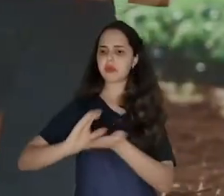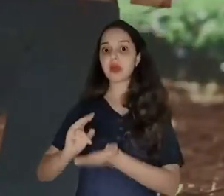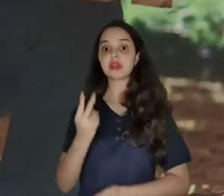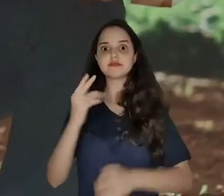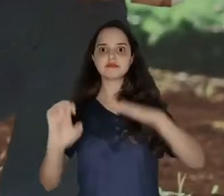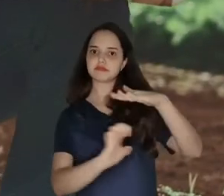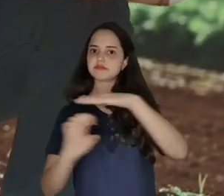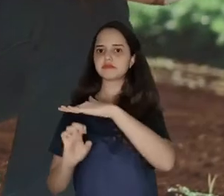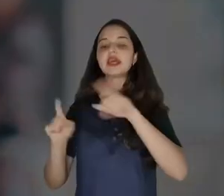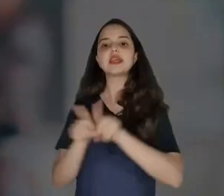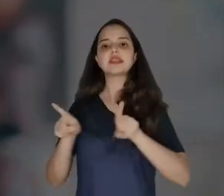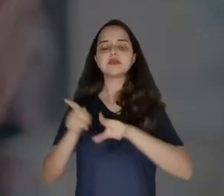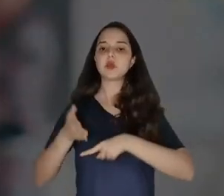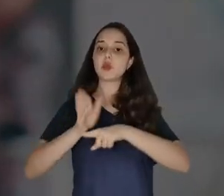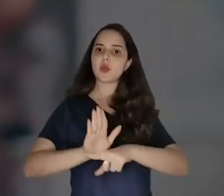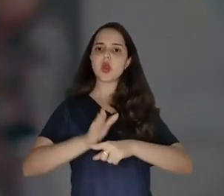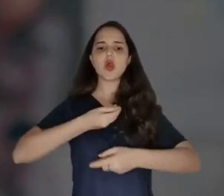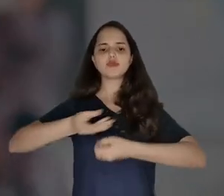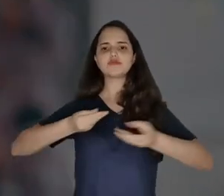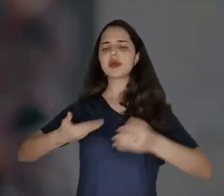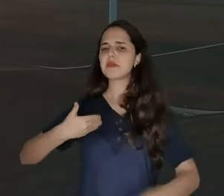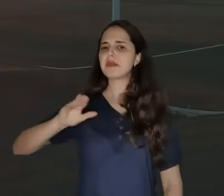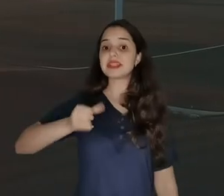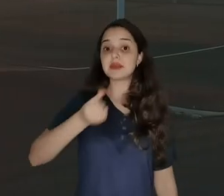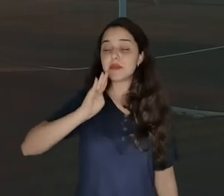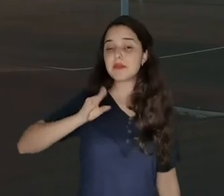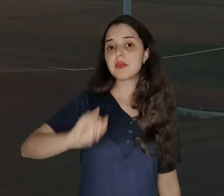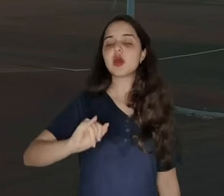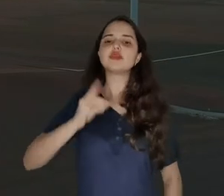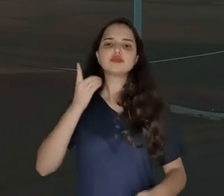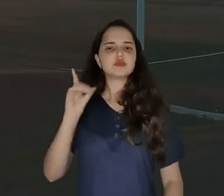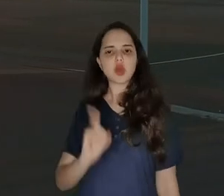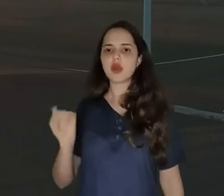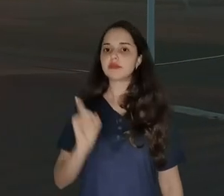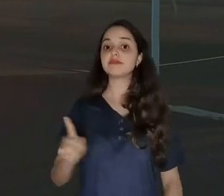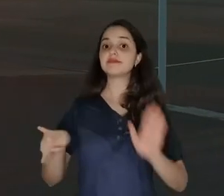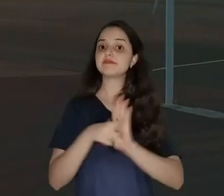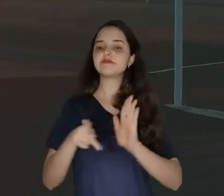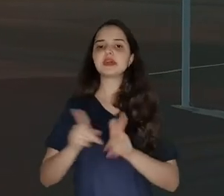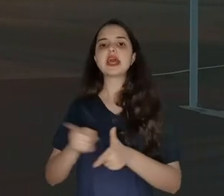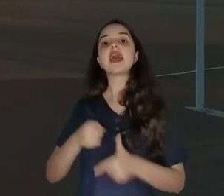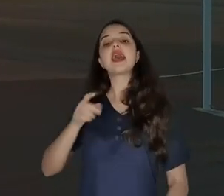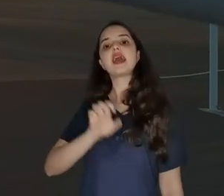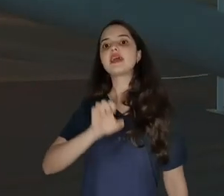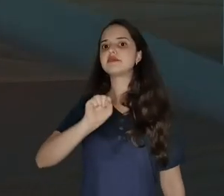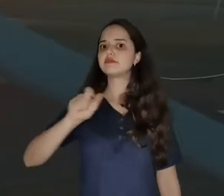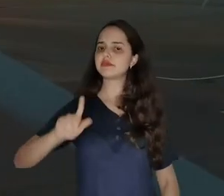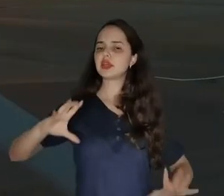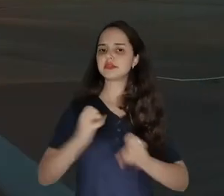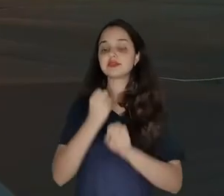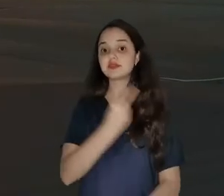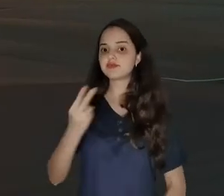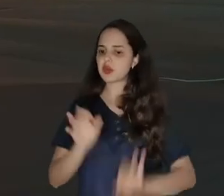também contribuímos para a distribuição de mais de 6 bilhões de dólares em dívidas com rótulos ESG, somando